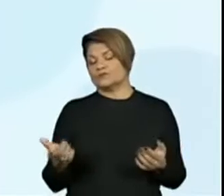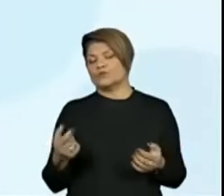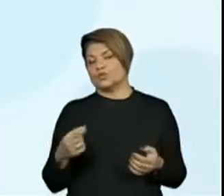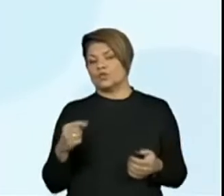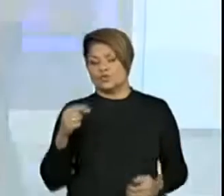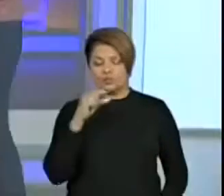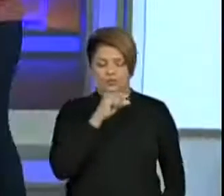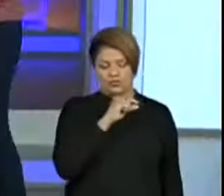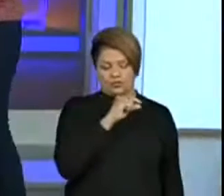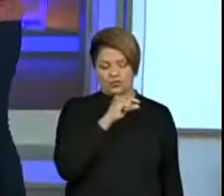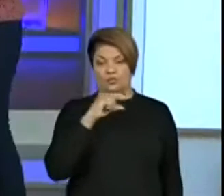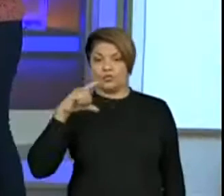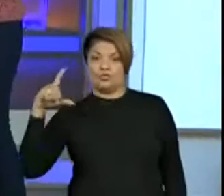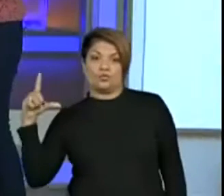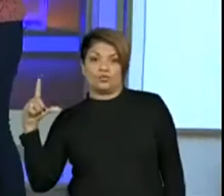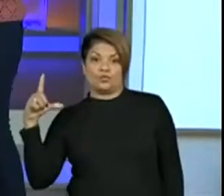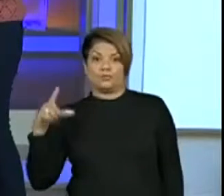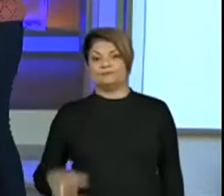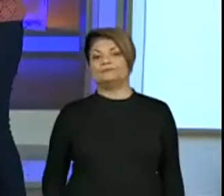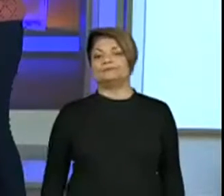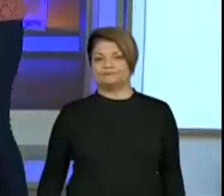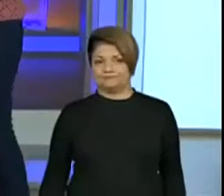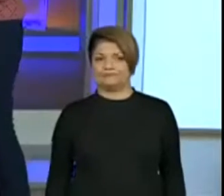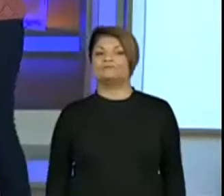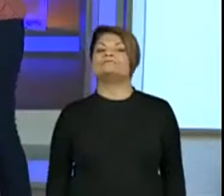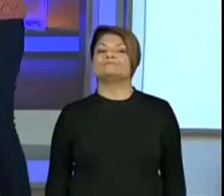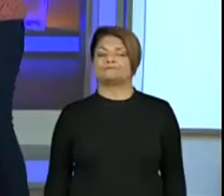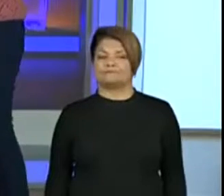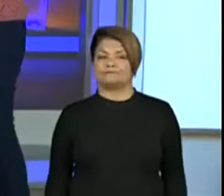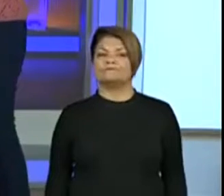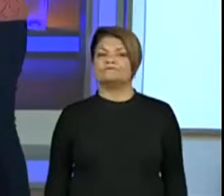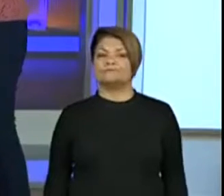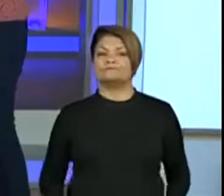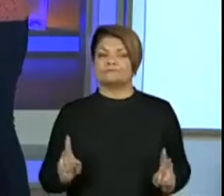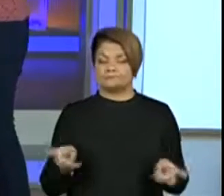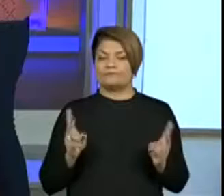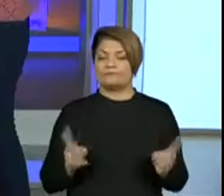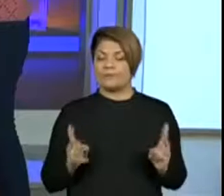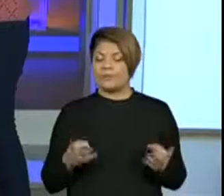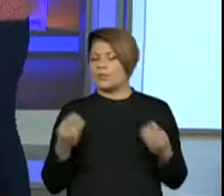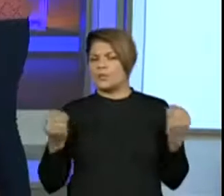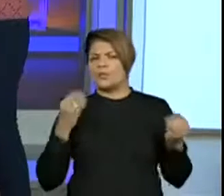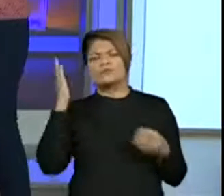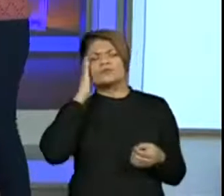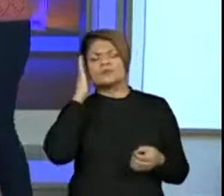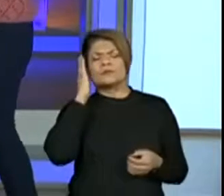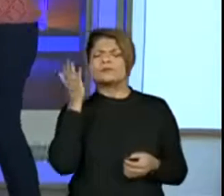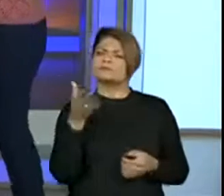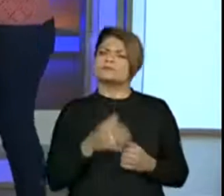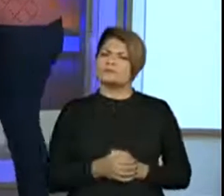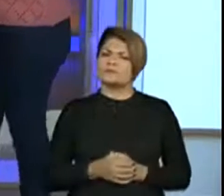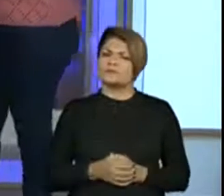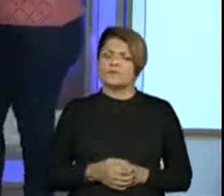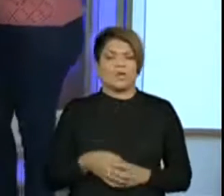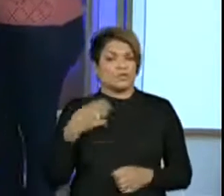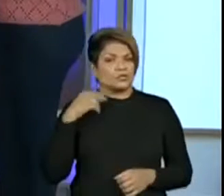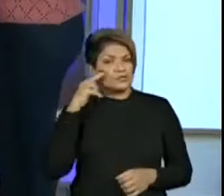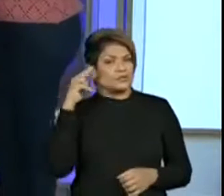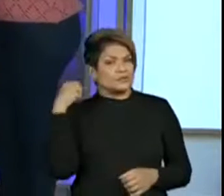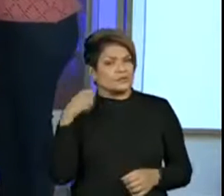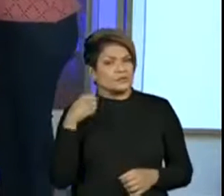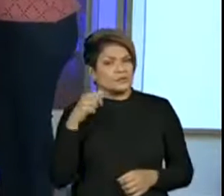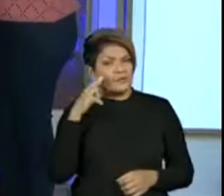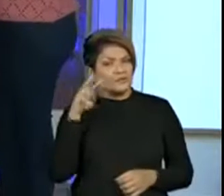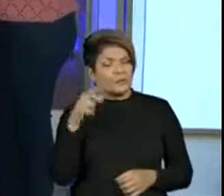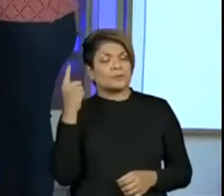crescendo, né? Exatamente. cem é menor que o novecentos. Então, como que nós sabemos disso, né? Olhando o primeiro número que está na